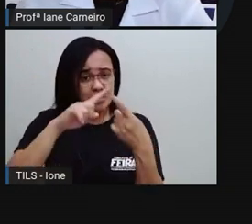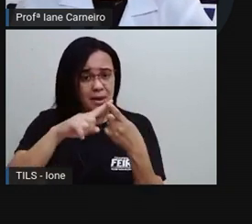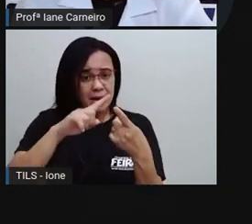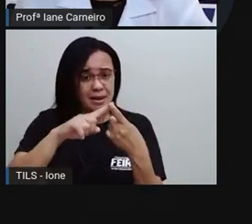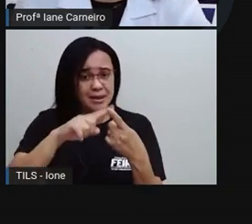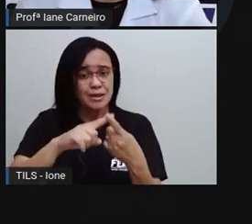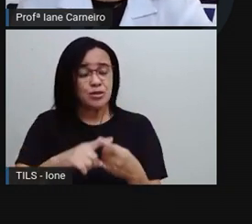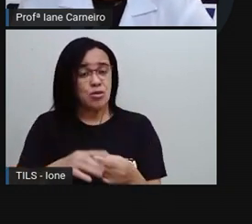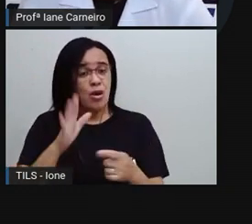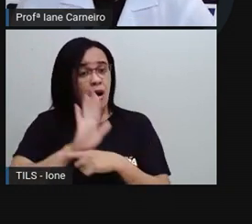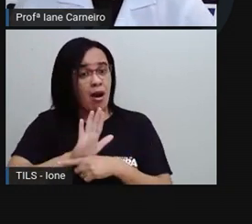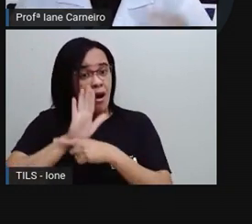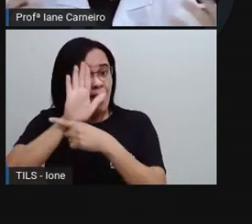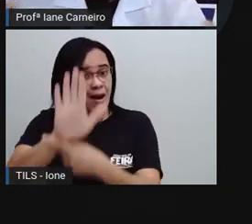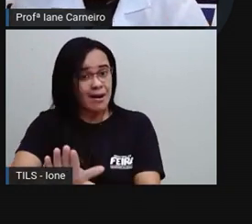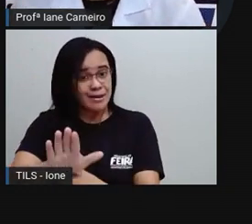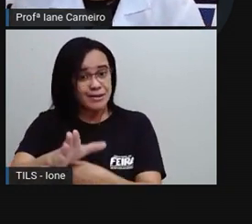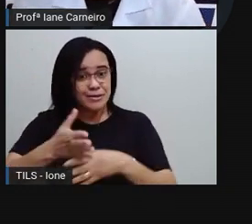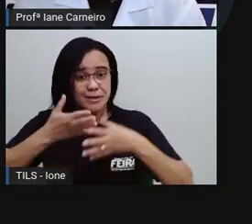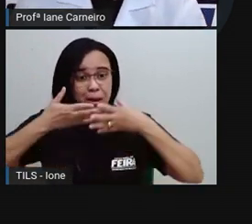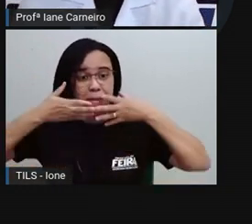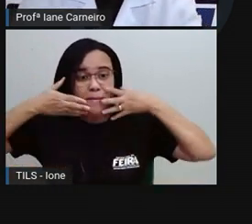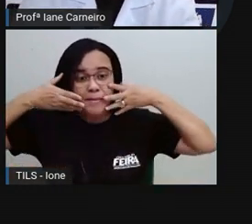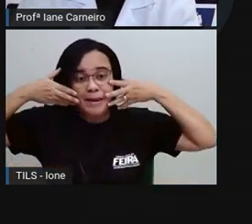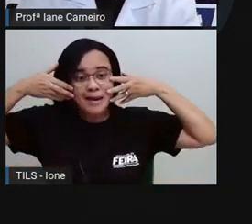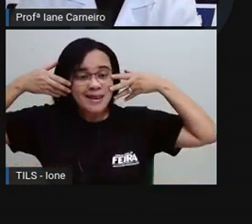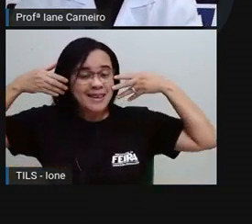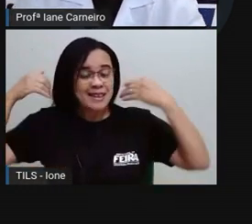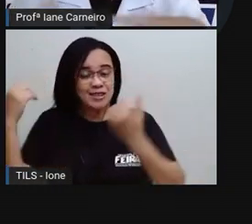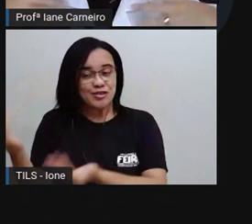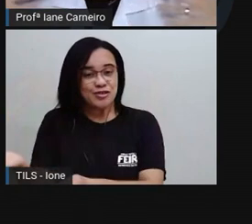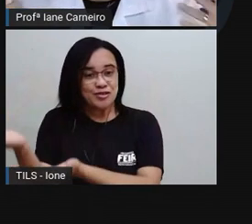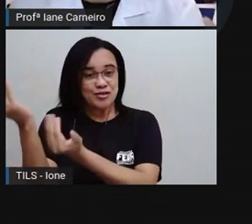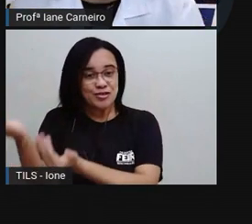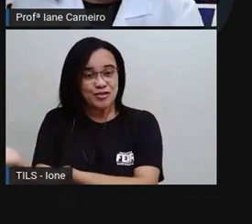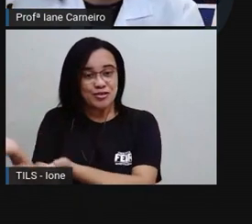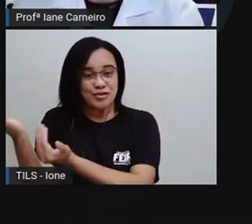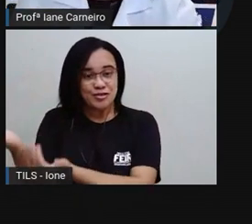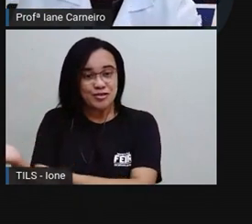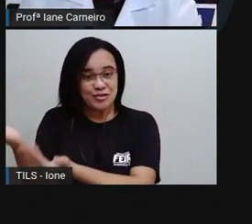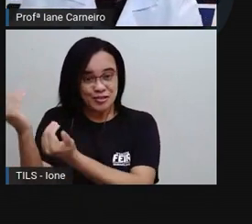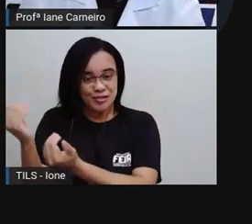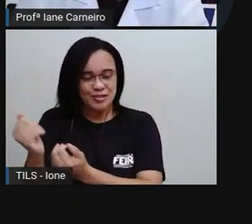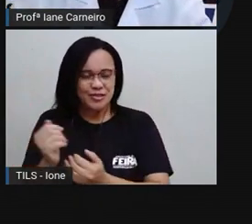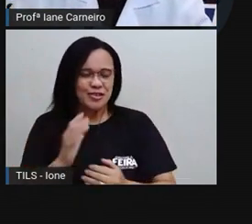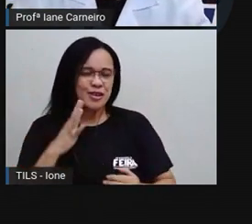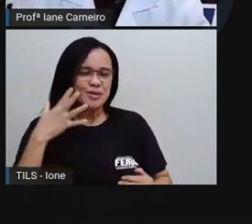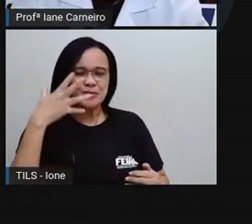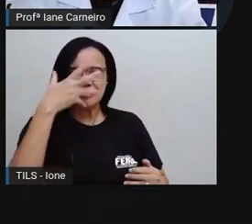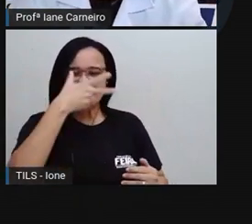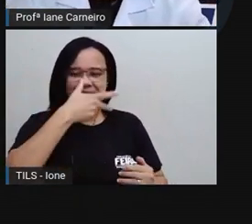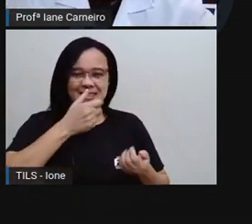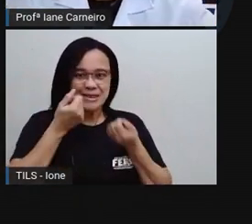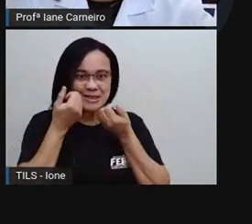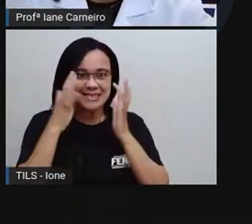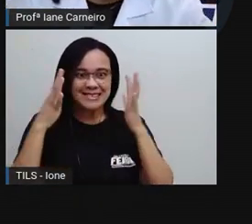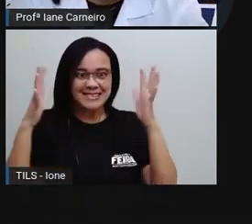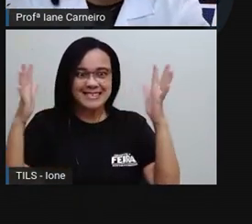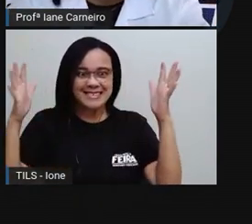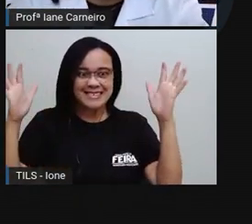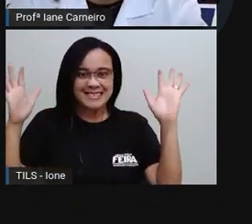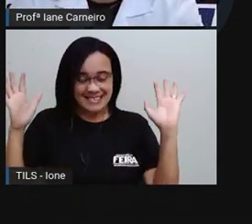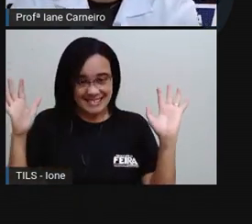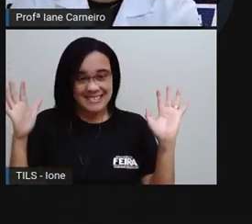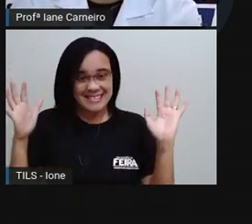jovem. Quem aí quer ficar com a pele jovem, bonita, brilhante? Pois é. Quem já viu